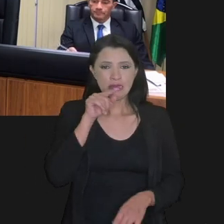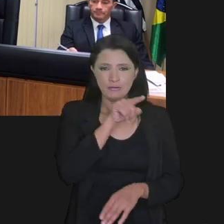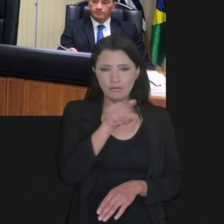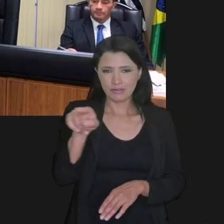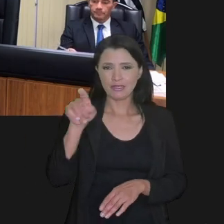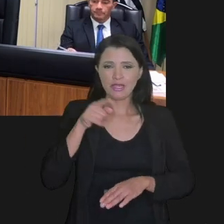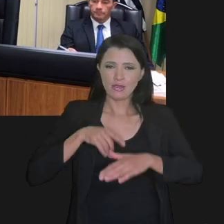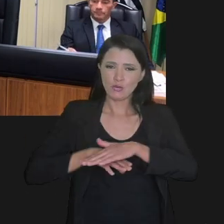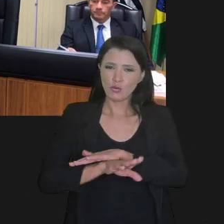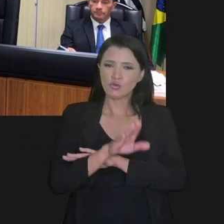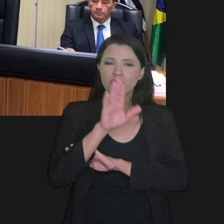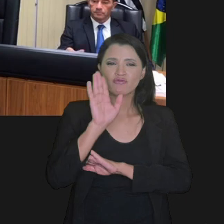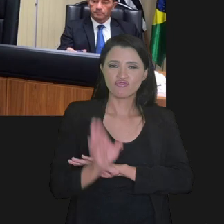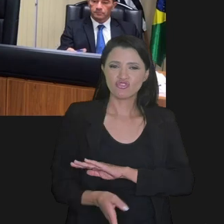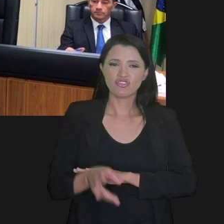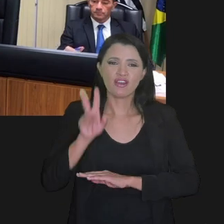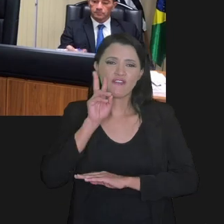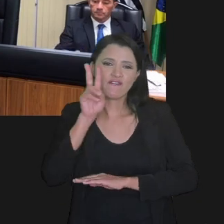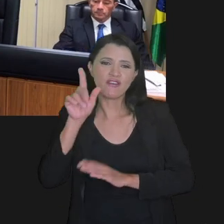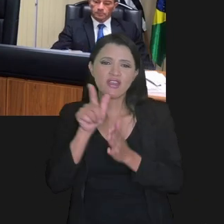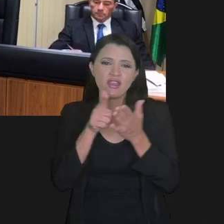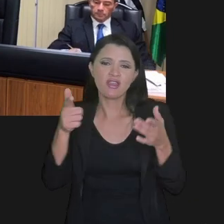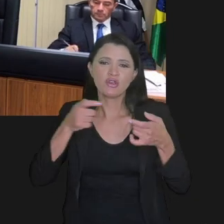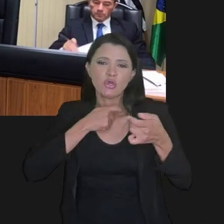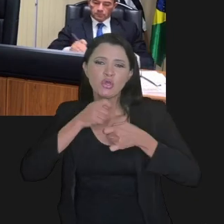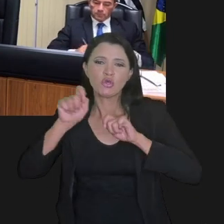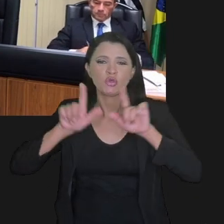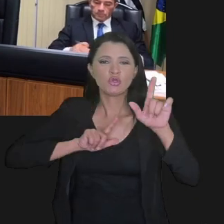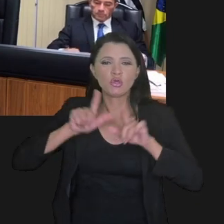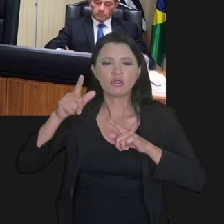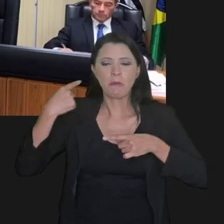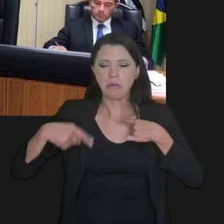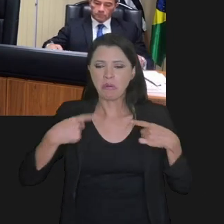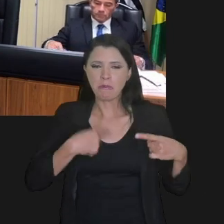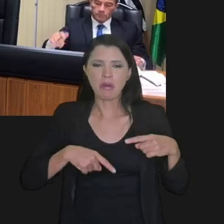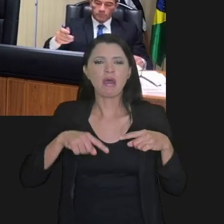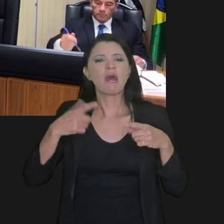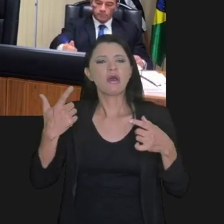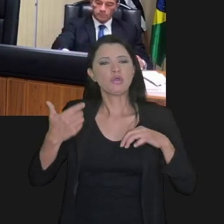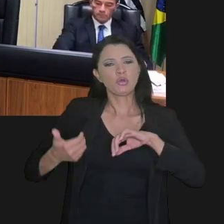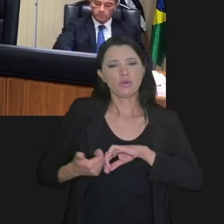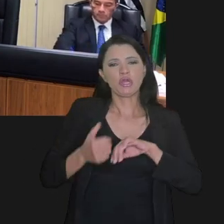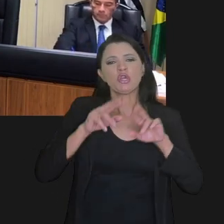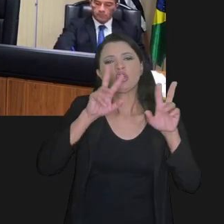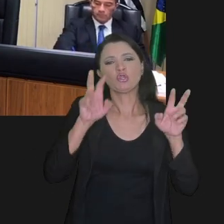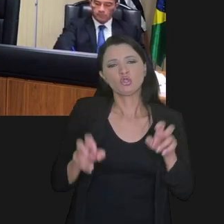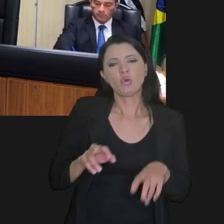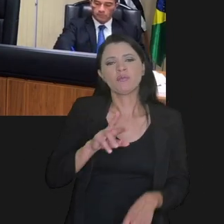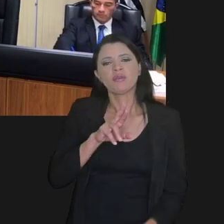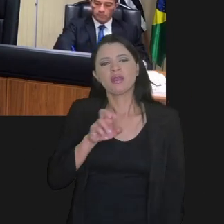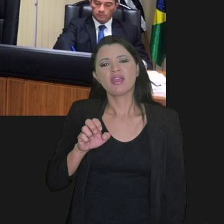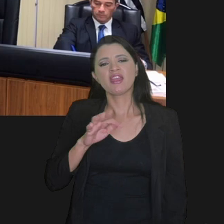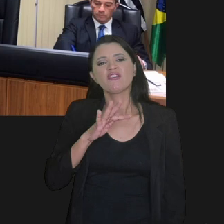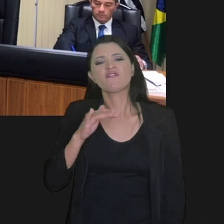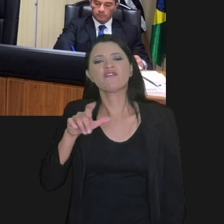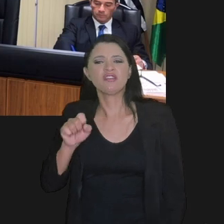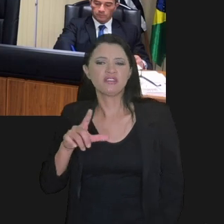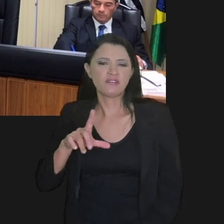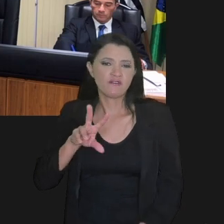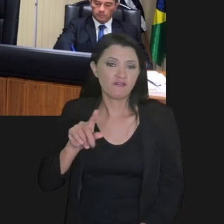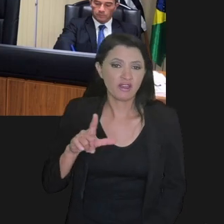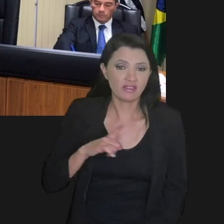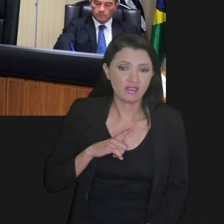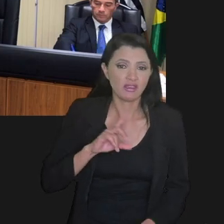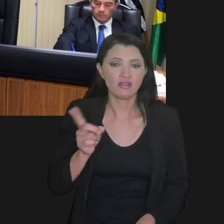importante. Os senhores devem estar acostumados a ver nos jornais aquelas discussões no Congresso Nacional sobre o refis. Vai ter